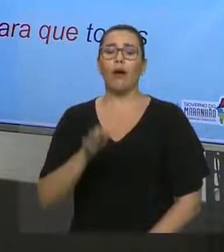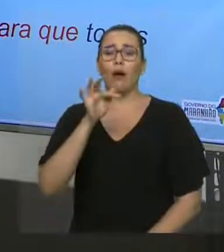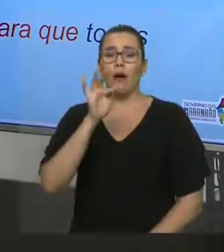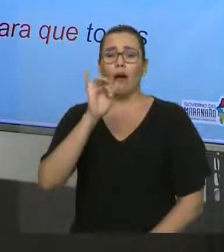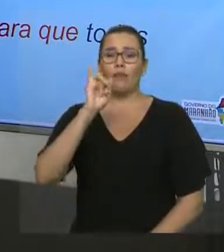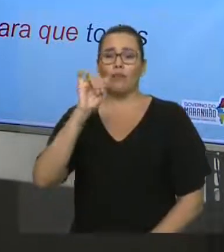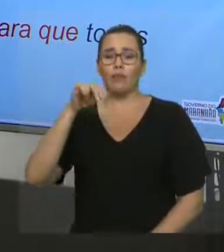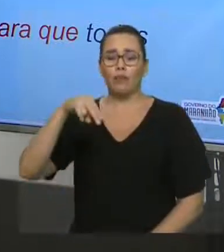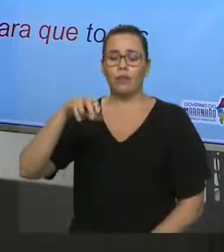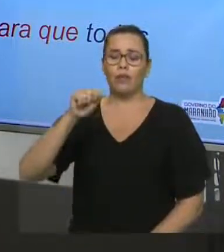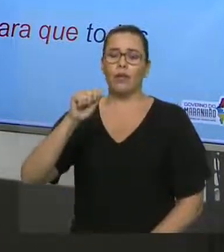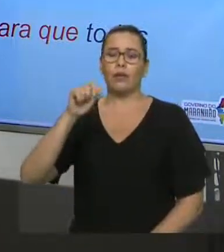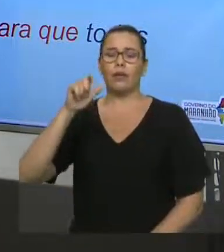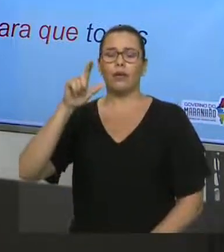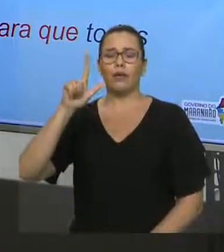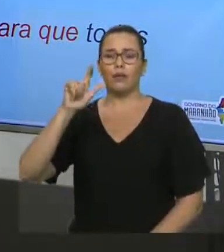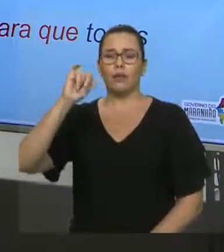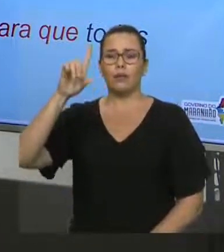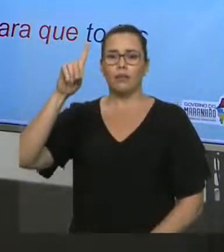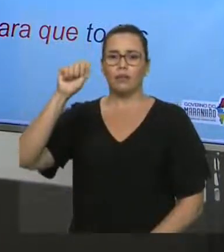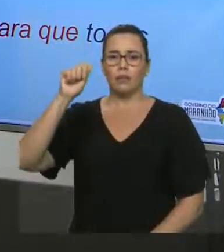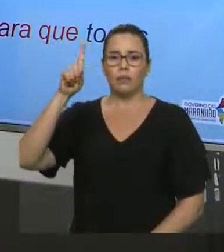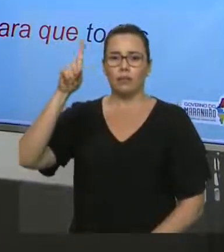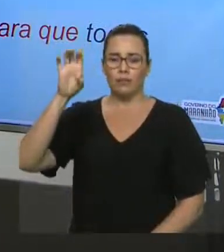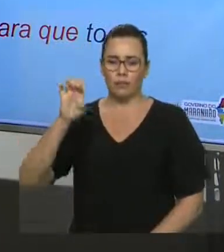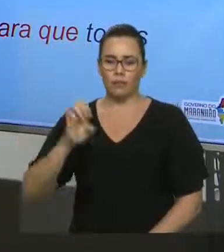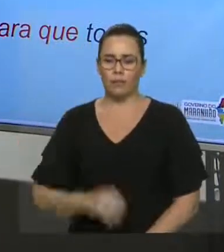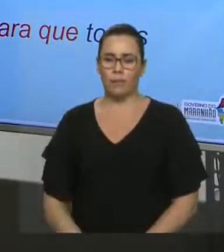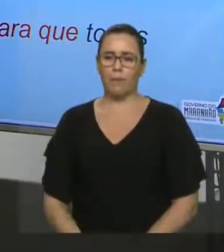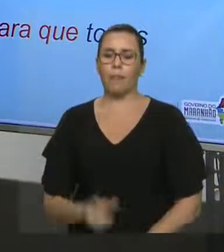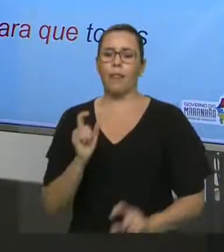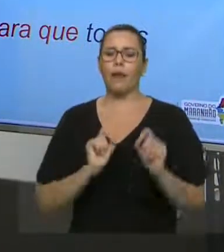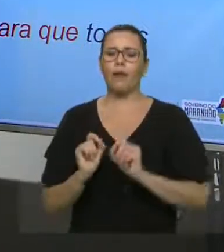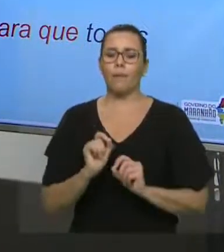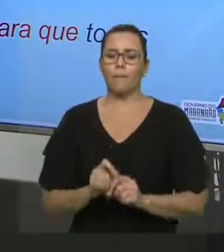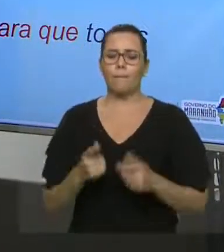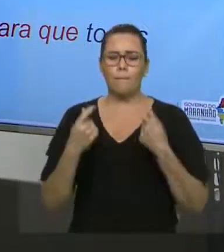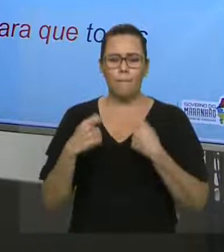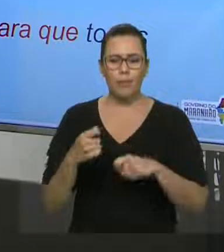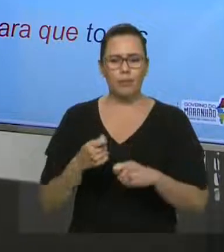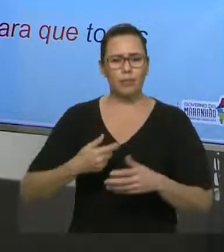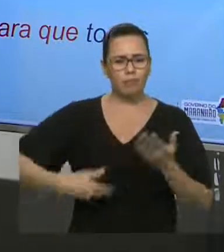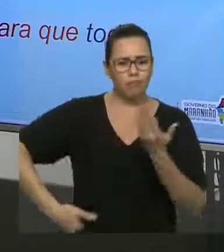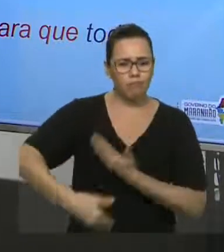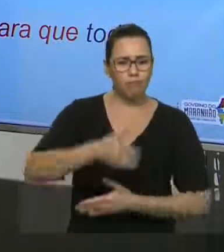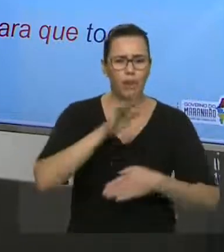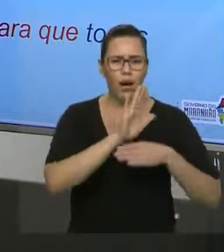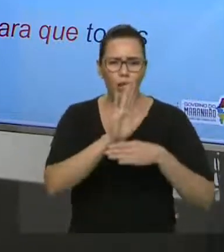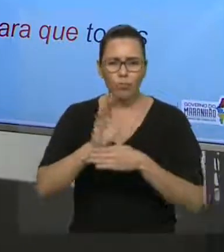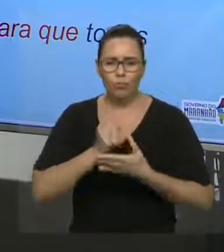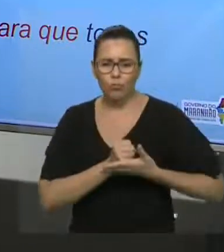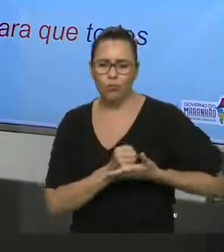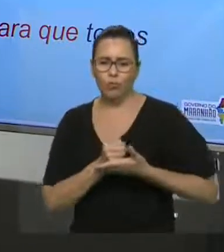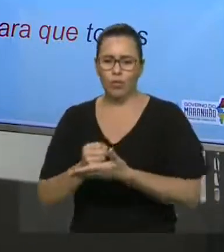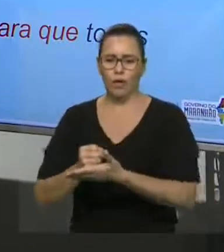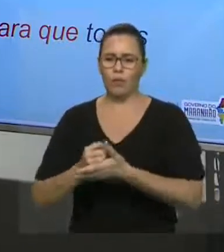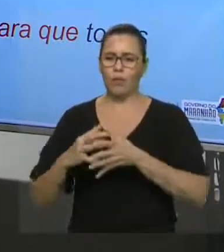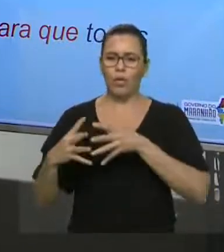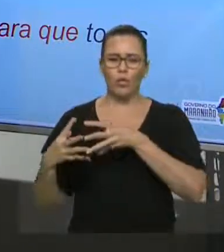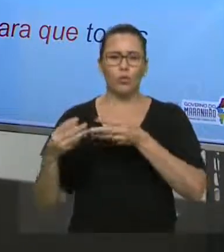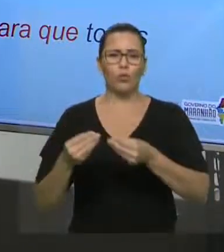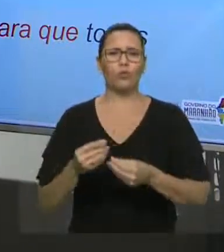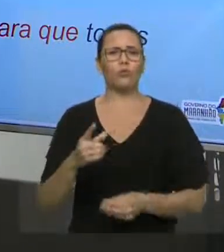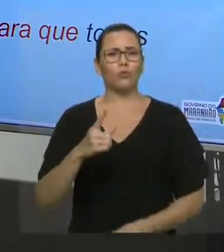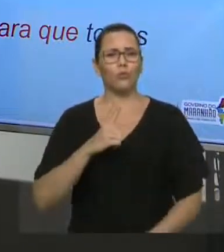só. É preciso colaborar para que todos tenham assistência. É preciso colaborar para que